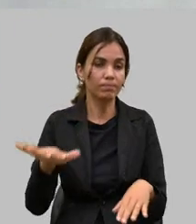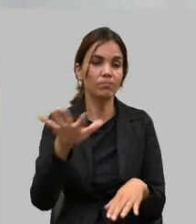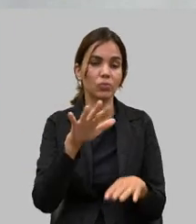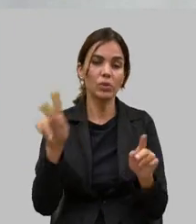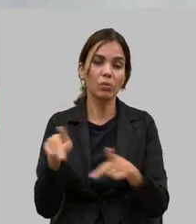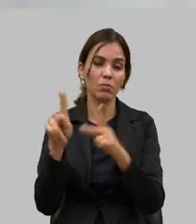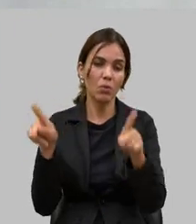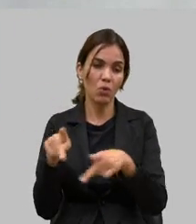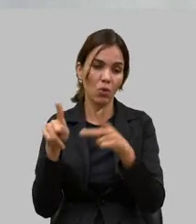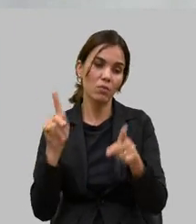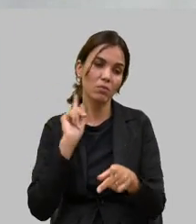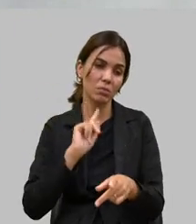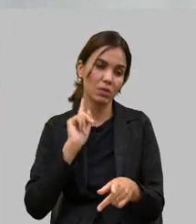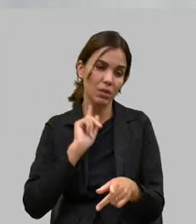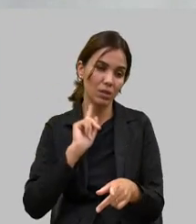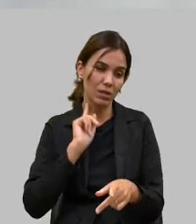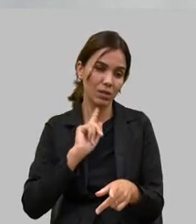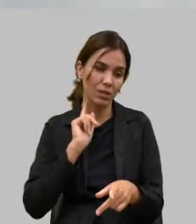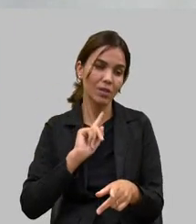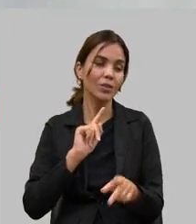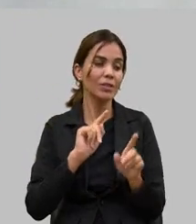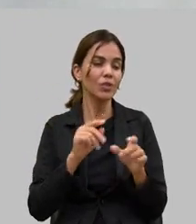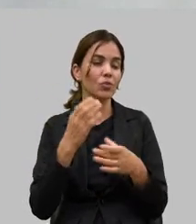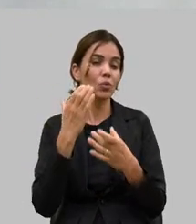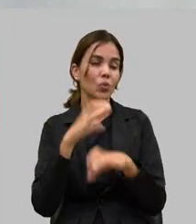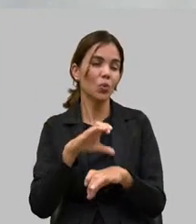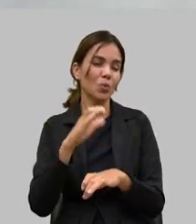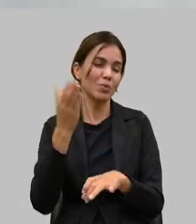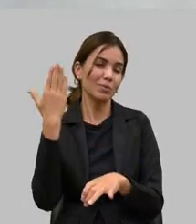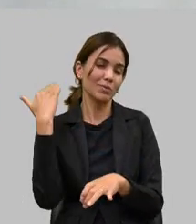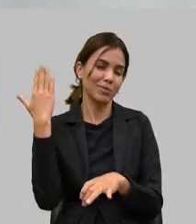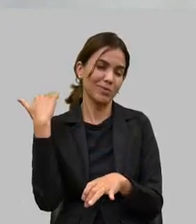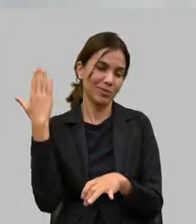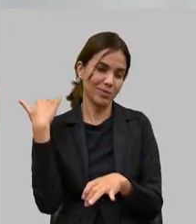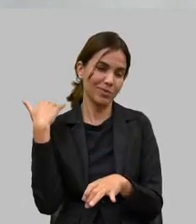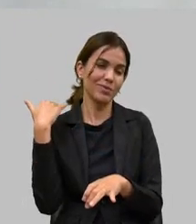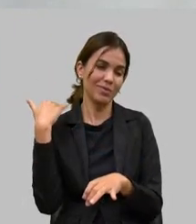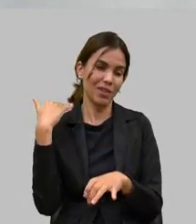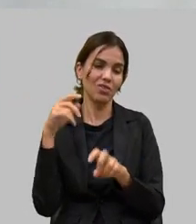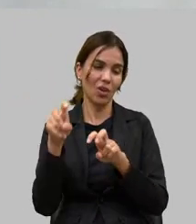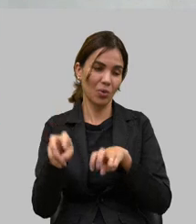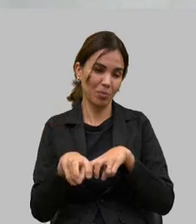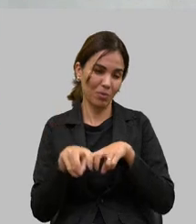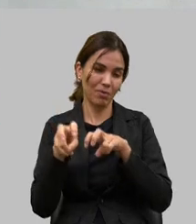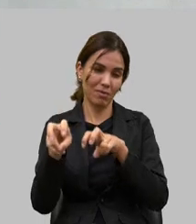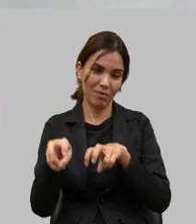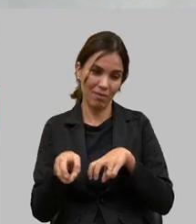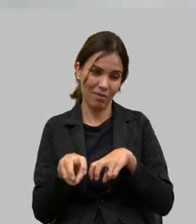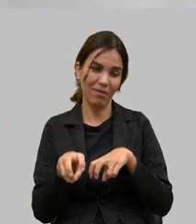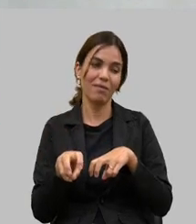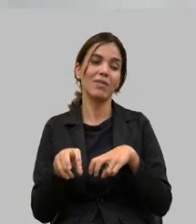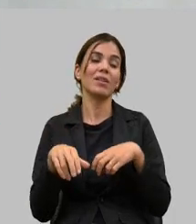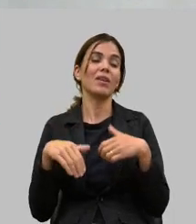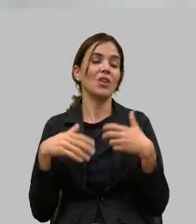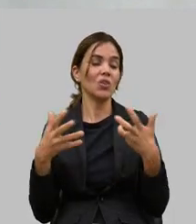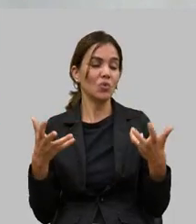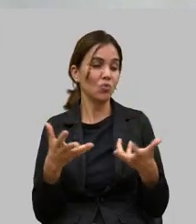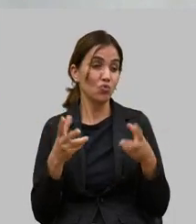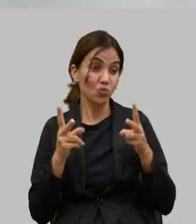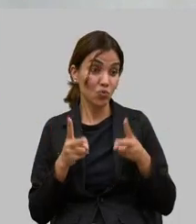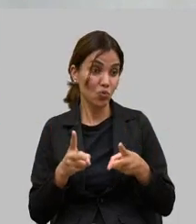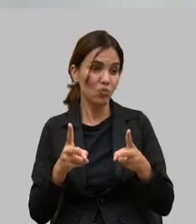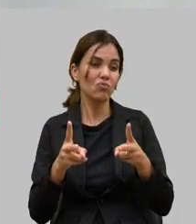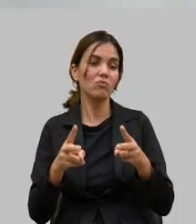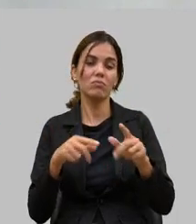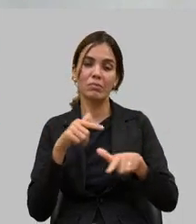concurso do Instituto Mineiro de Agropecuária tanto tempo atrás não é Thales e hoje continua entregando para o povo mineiro esse seu trabalho com